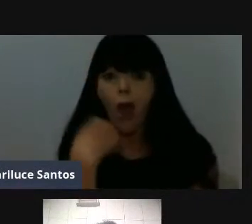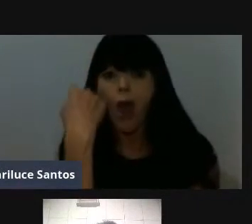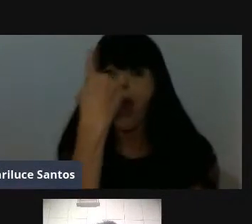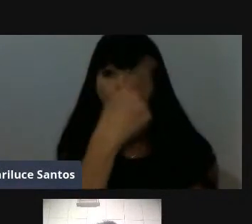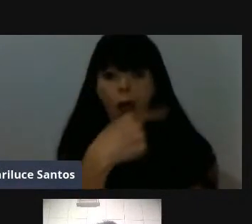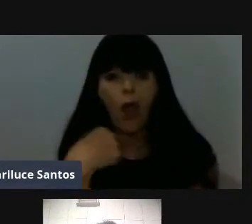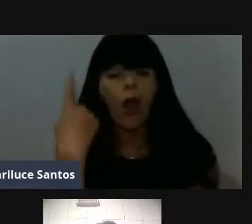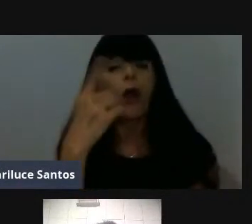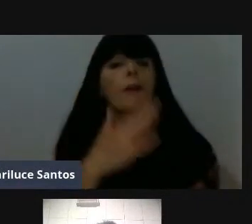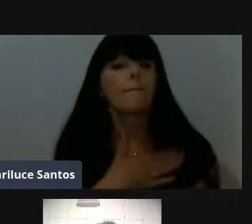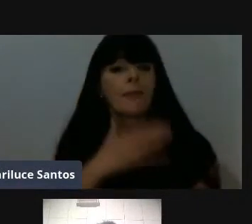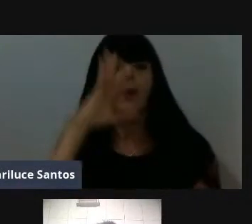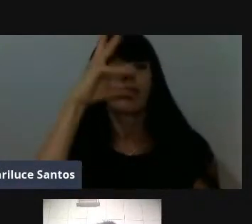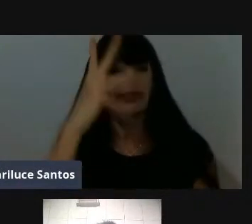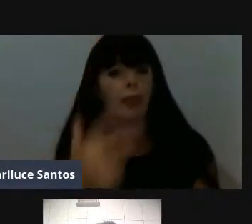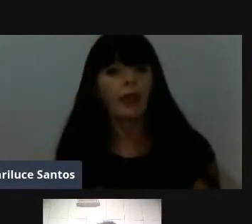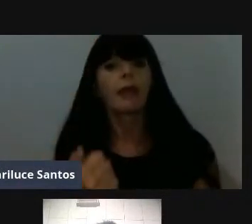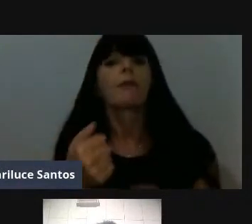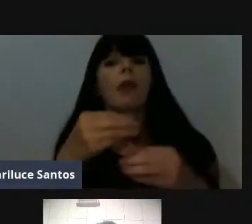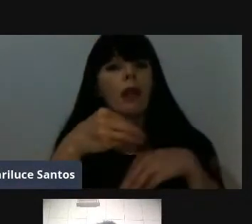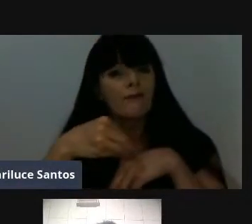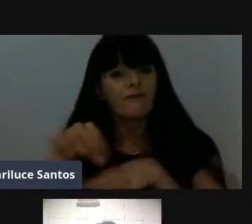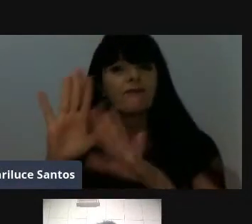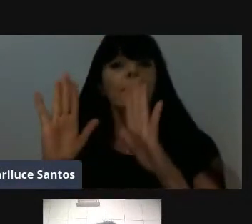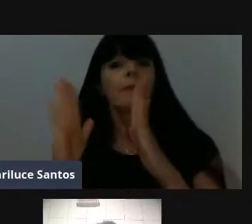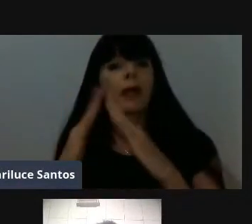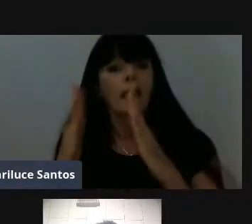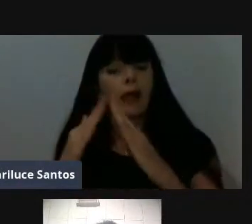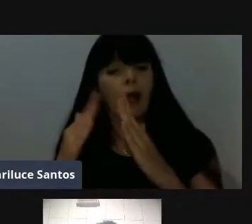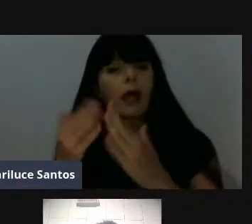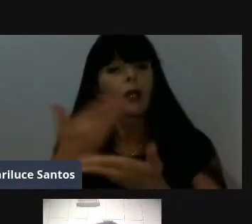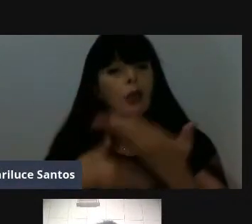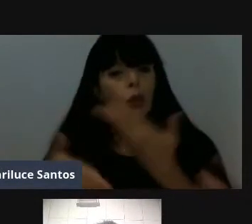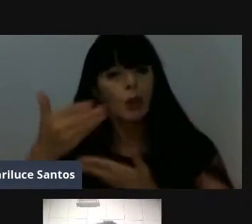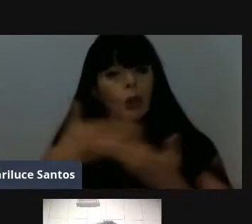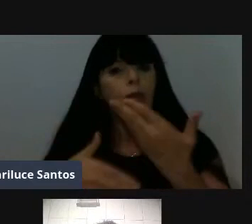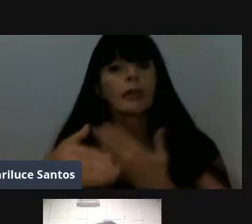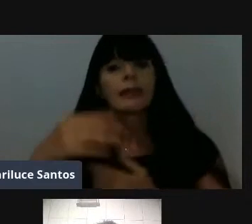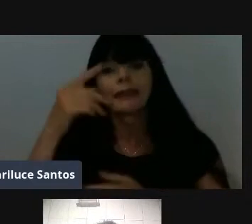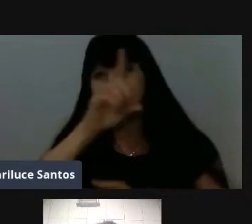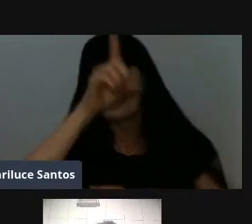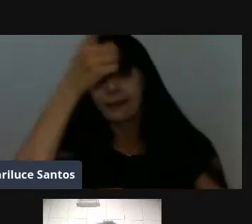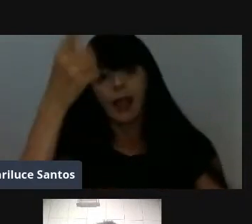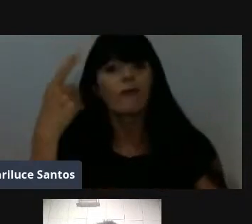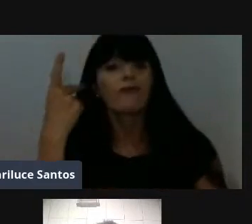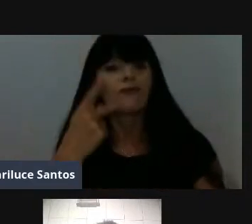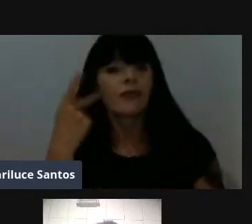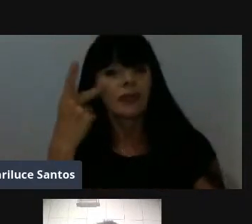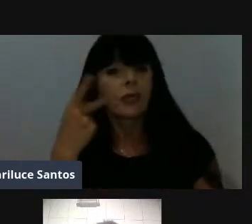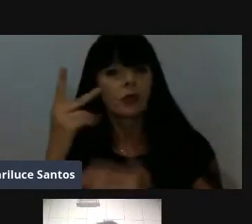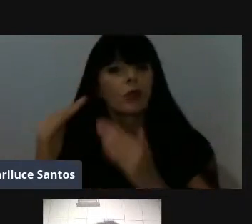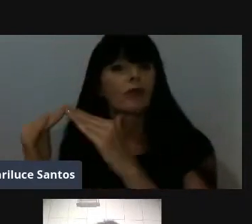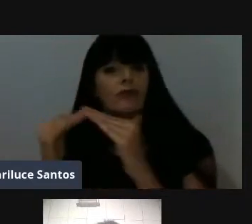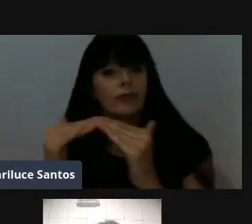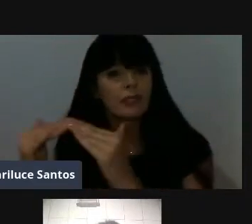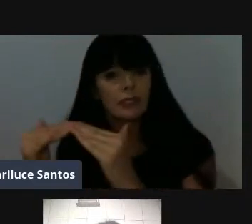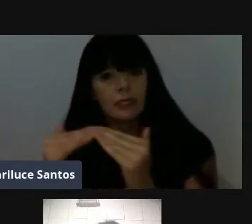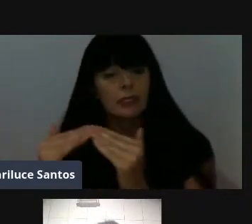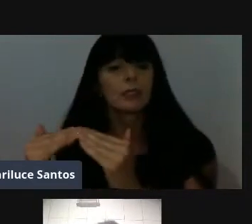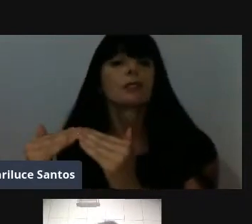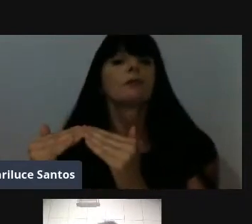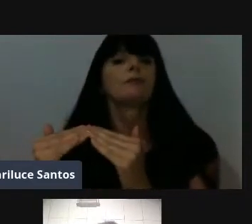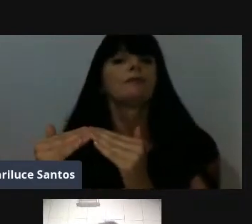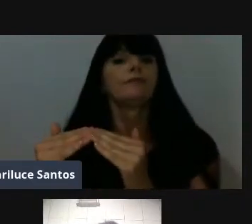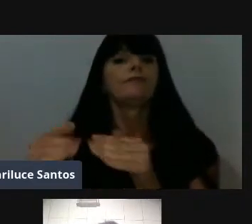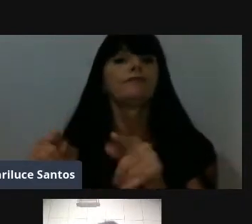horas do meu tempo trazendo para cá, para casa, estudando e trocando ideias com vereadores de cidades de vizinhas e